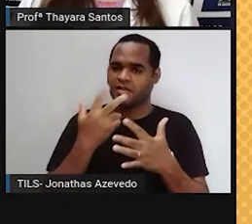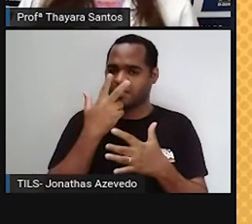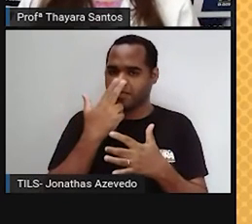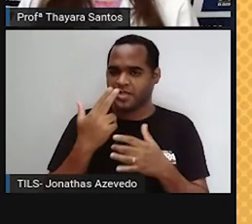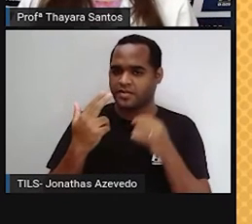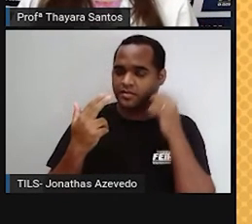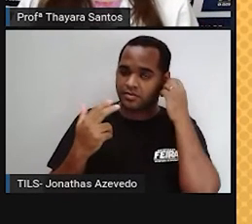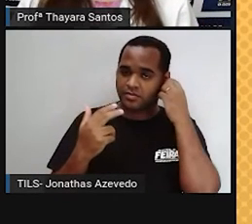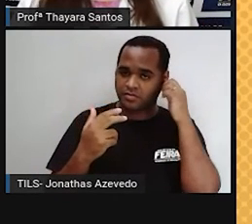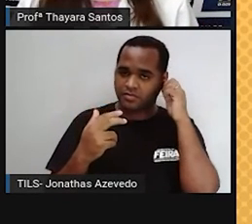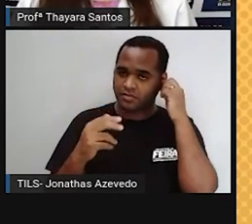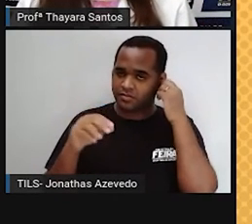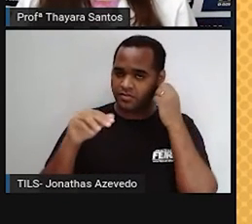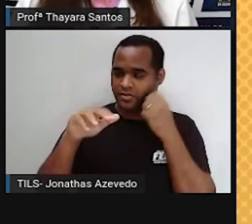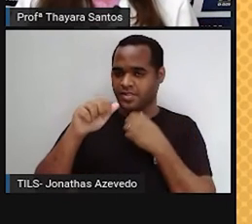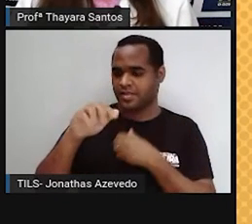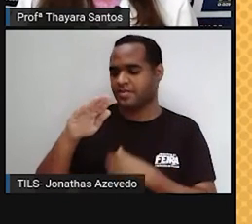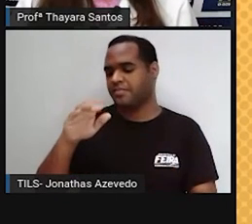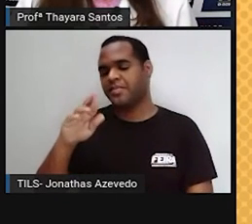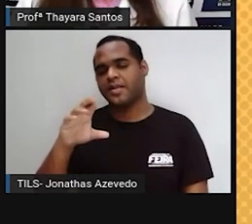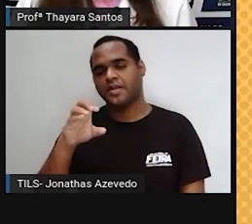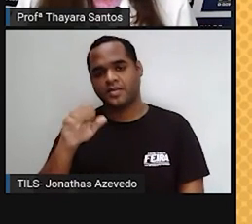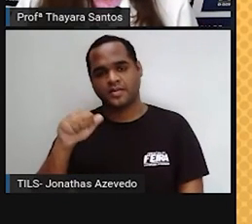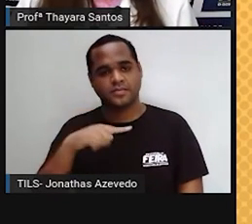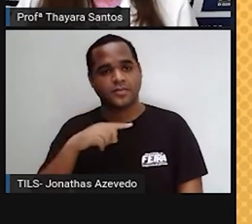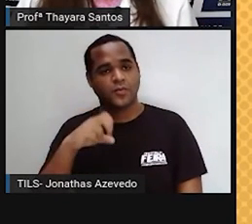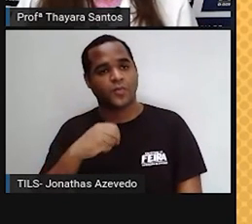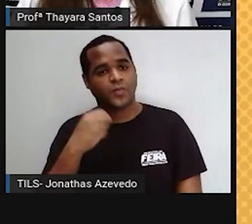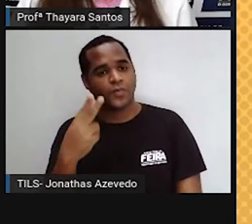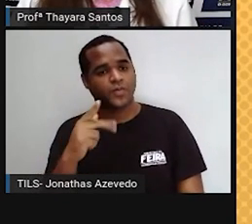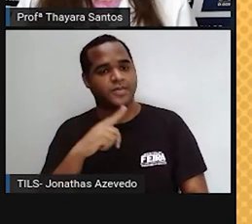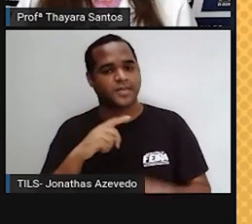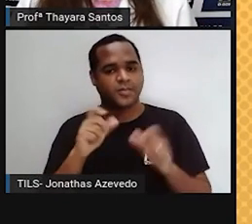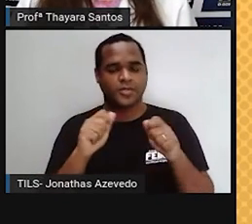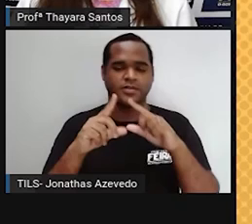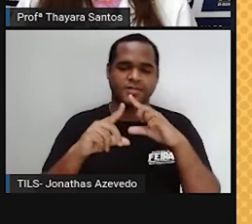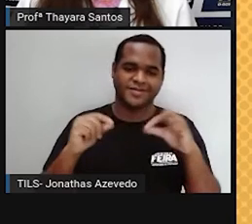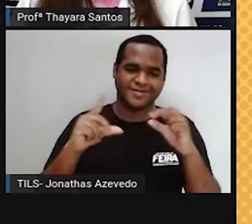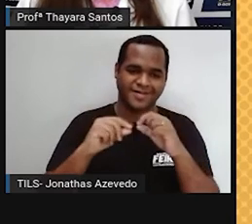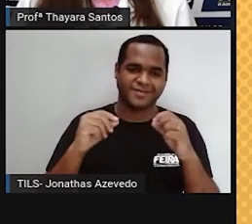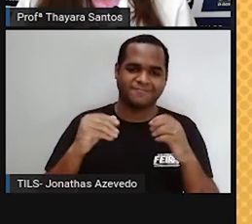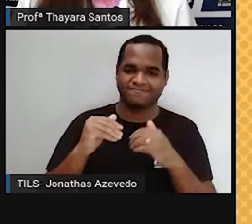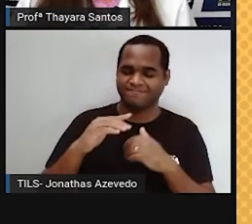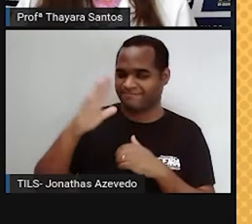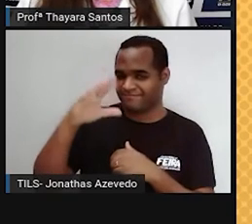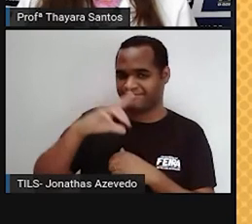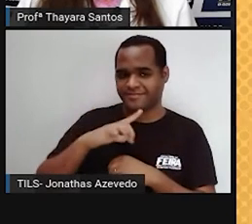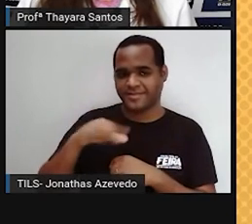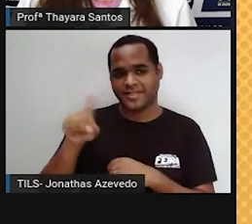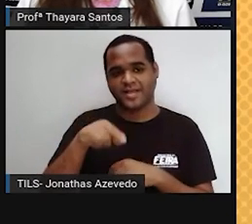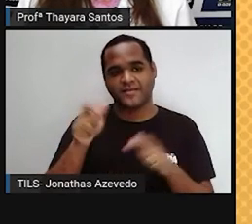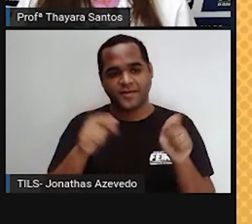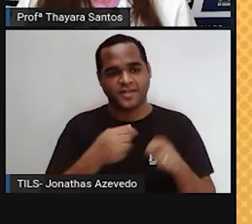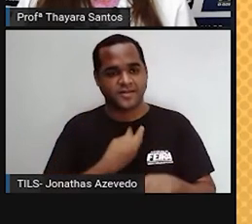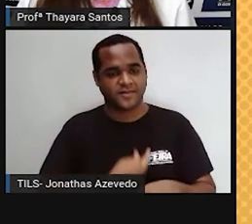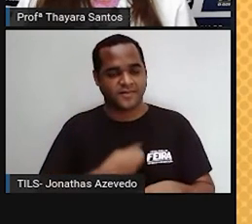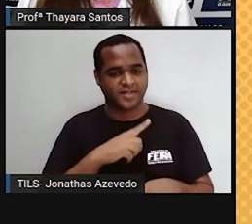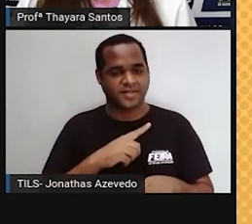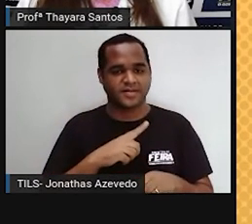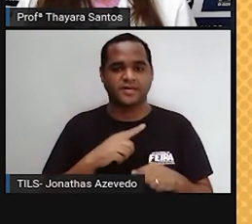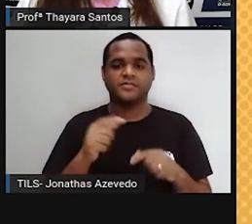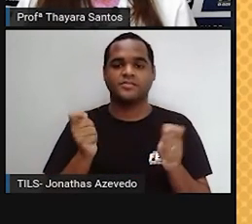A estrela morre e vira uma anã branca. Ou então, podem ser estrelas maiores que viram, que já nascem como uma estrela